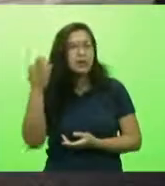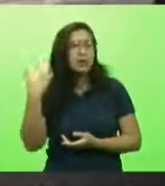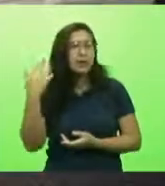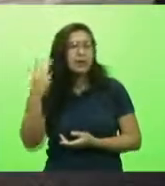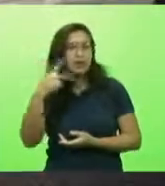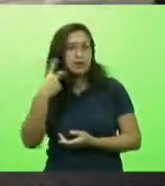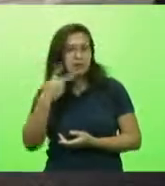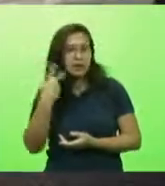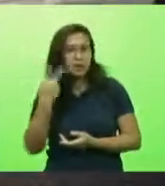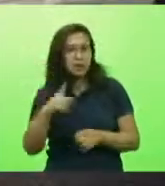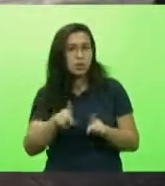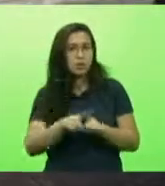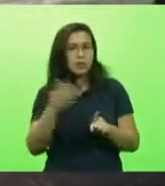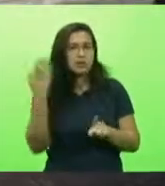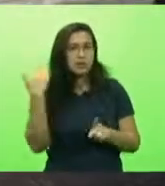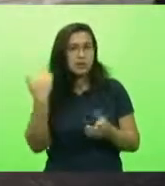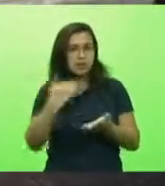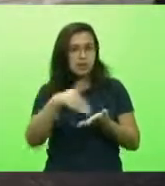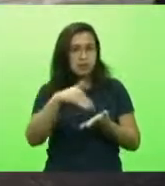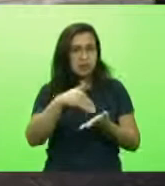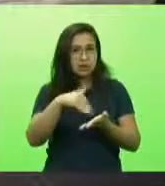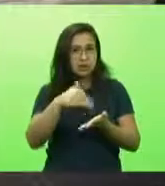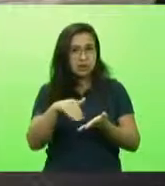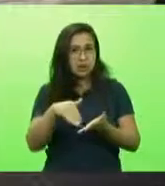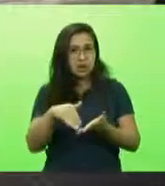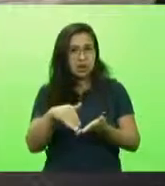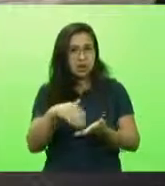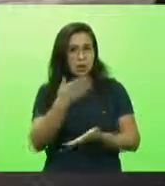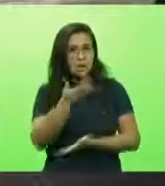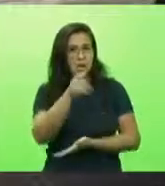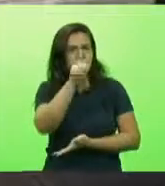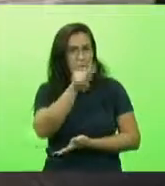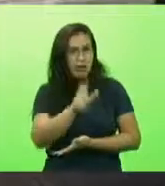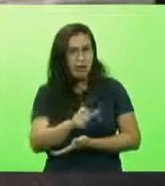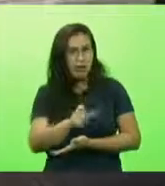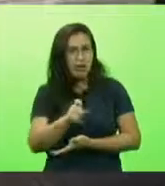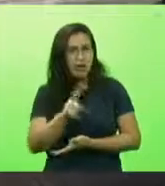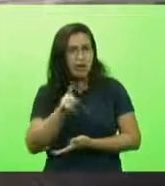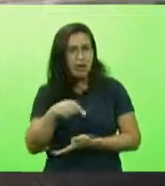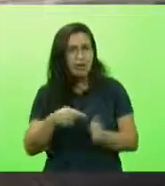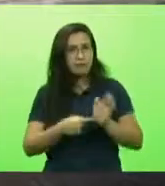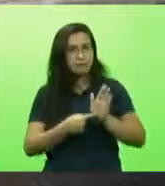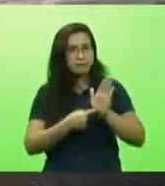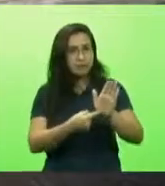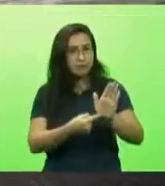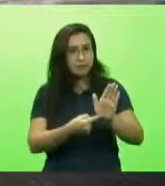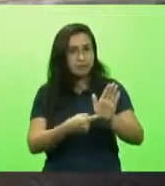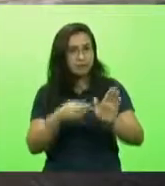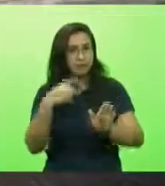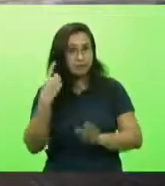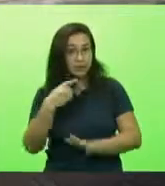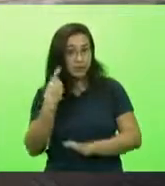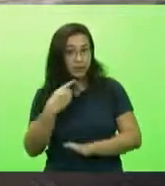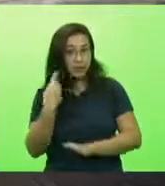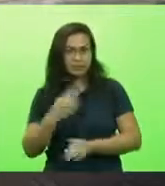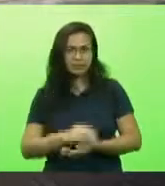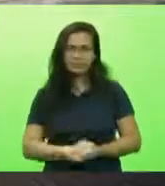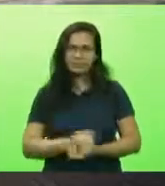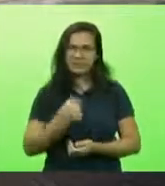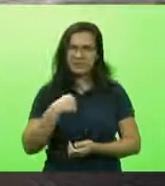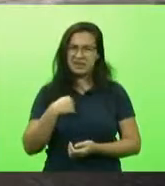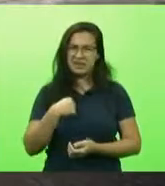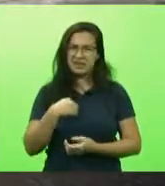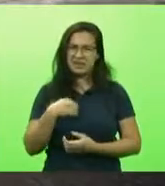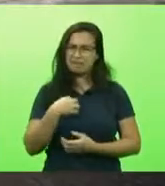um ex-secretário e alguém que dizem foi indicado por um deputado. Isso me incomoda muito,